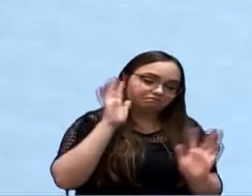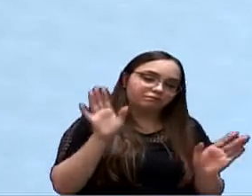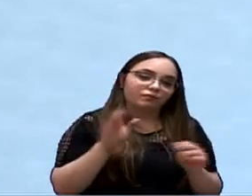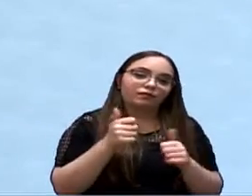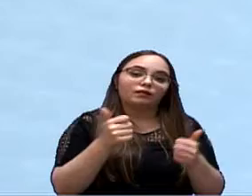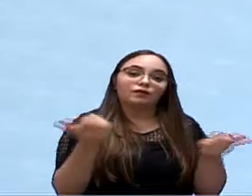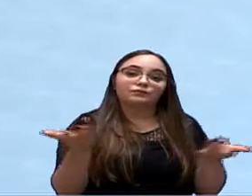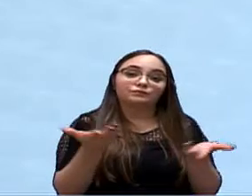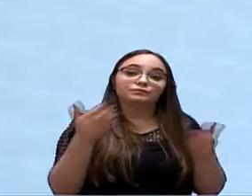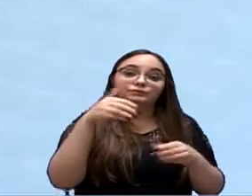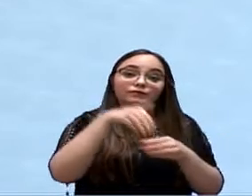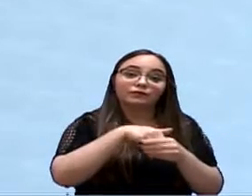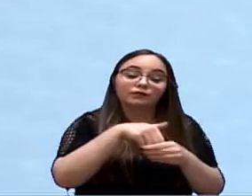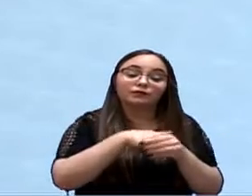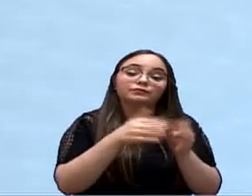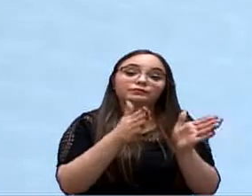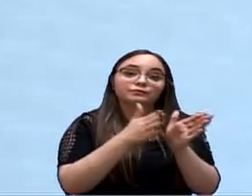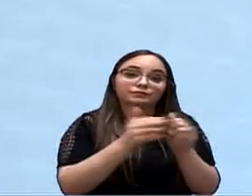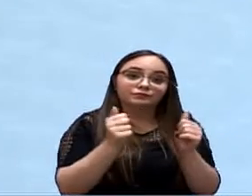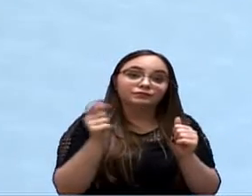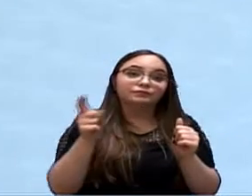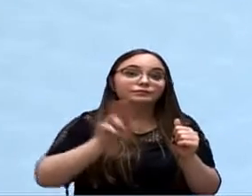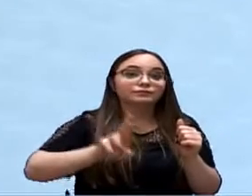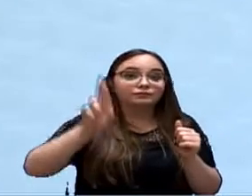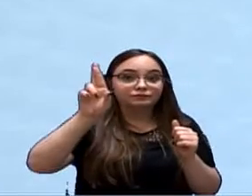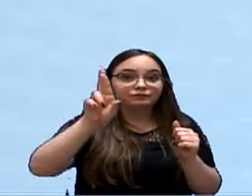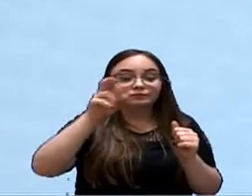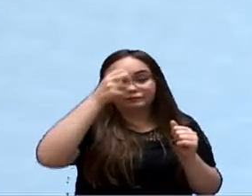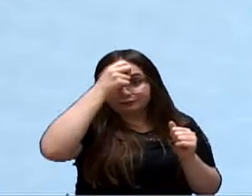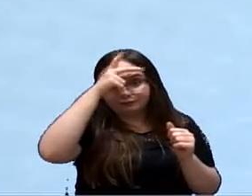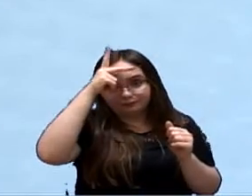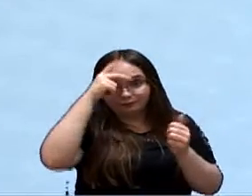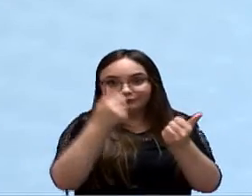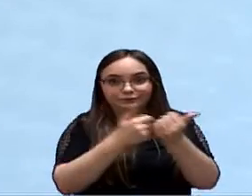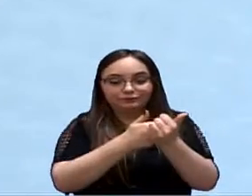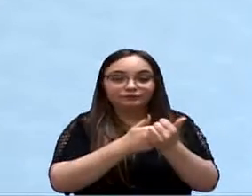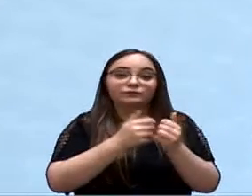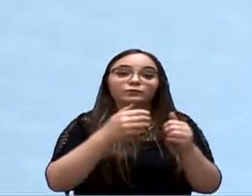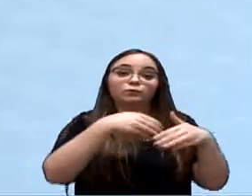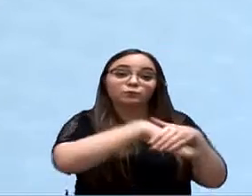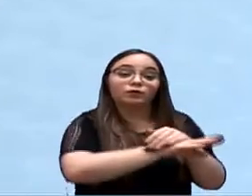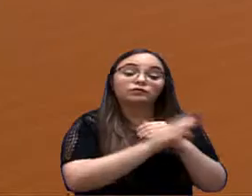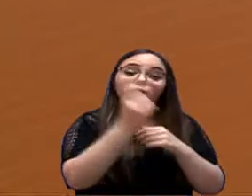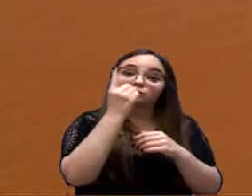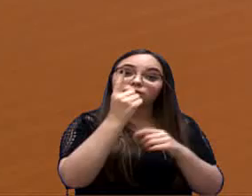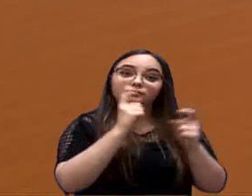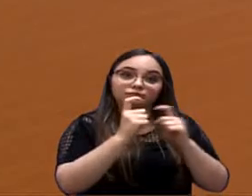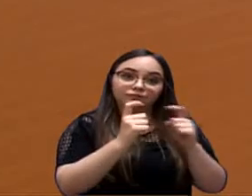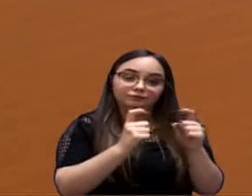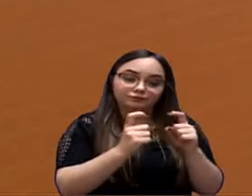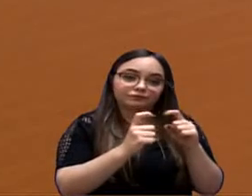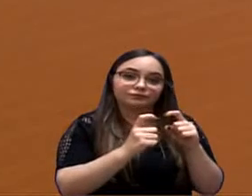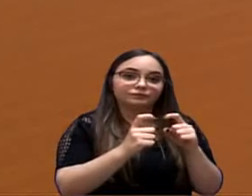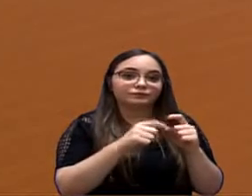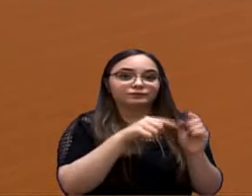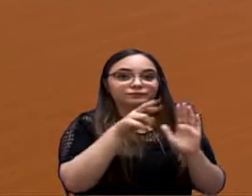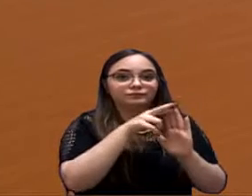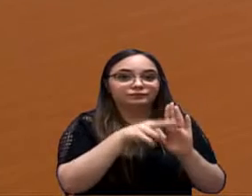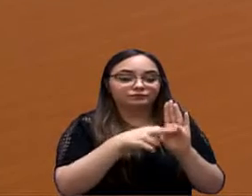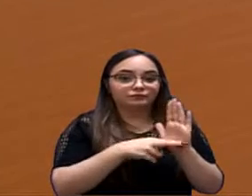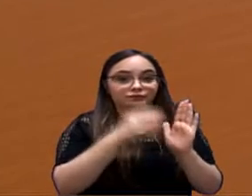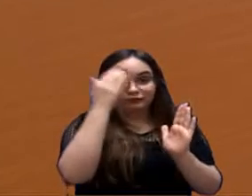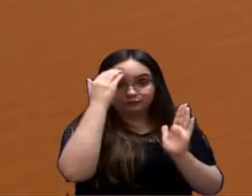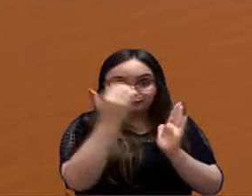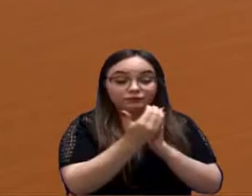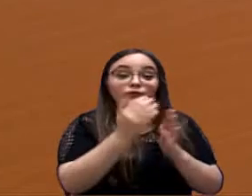colocar em votação o pedido do líder do prefeito a retirada a retirada por uma sessão que é o que diz o nosso regimento. Os vereadores